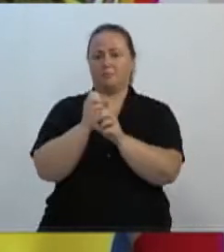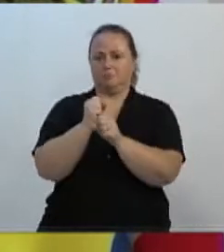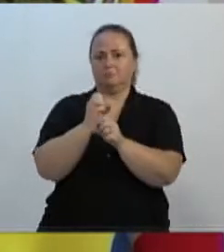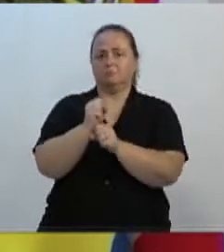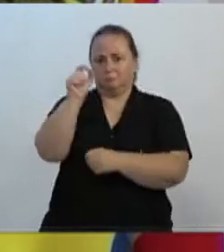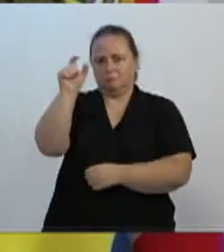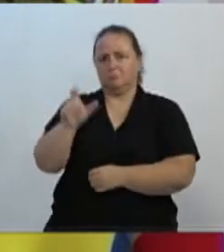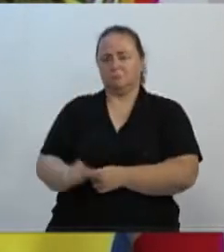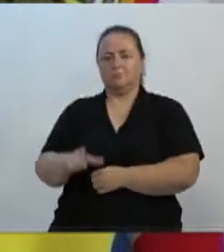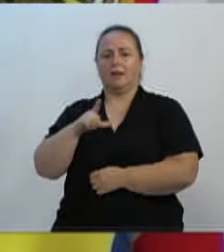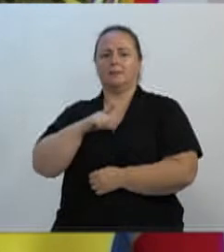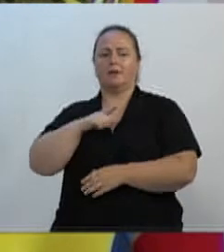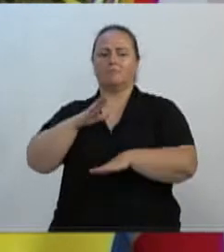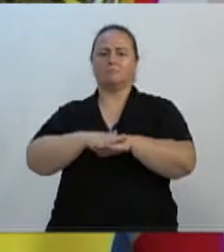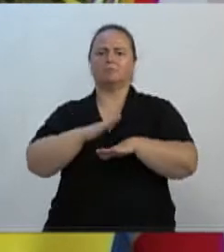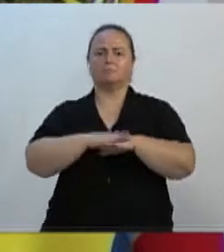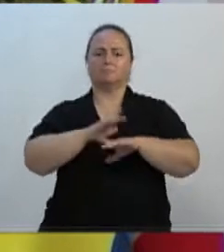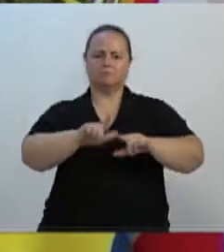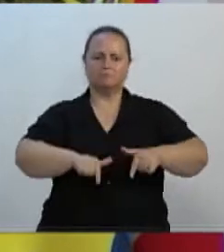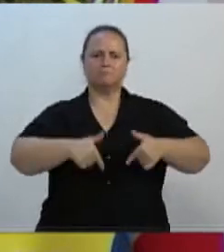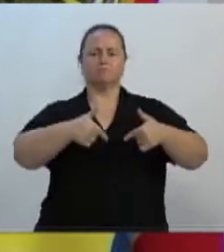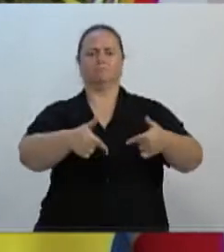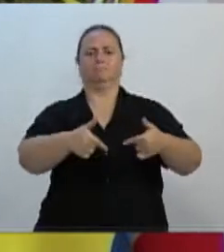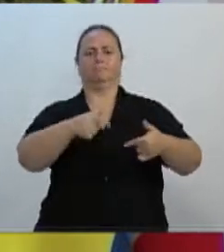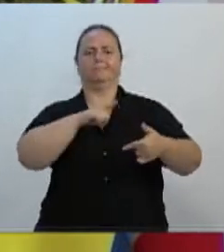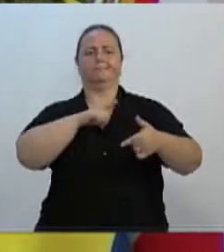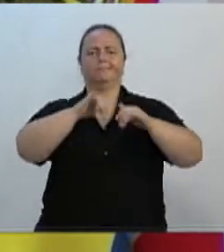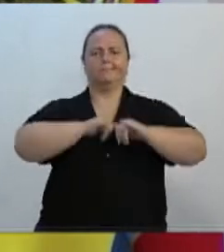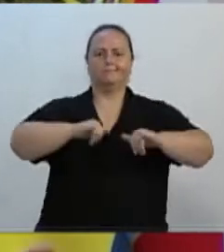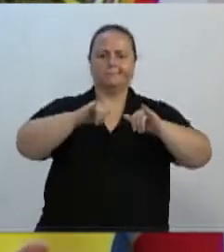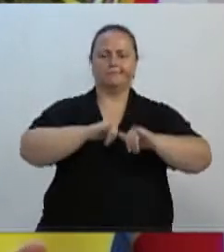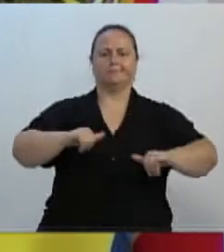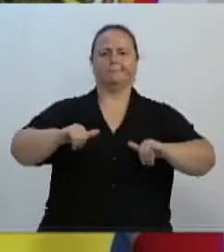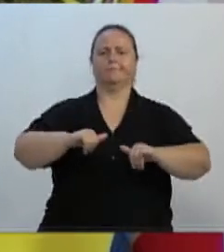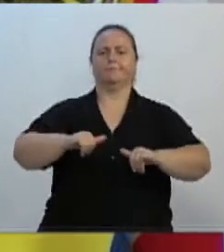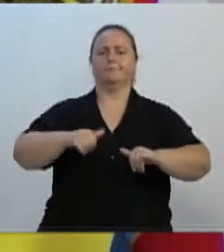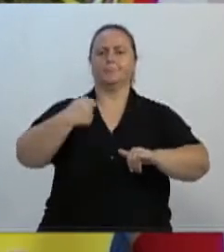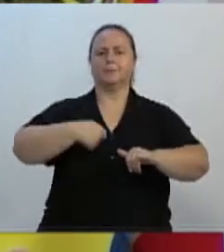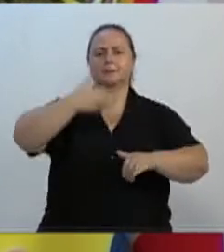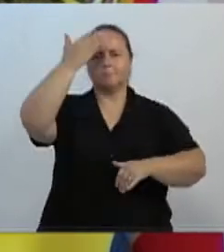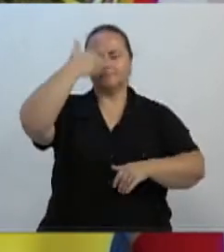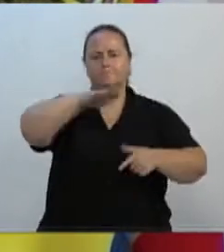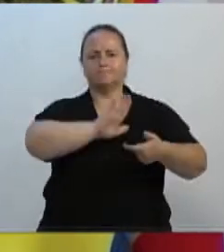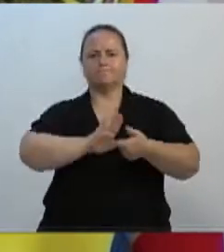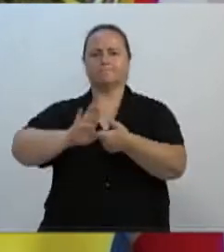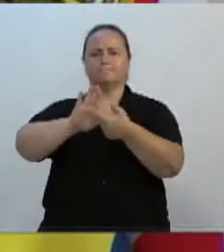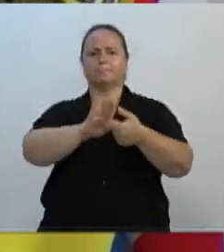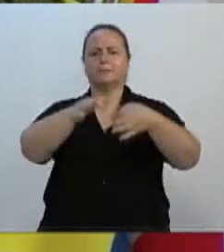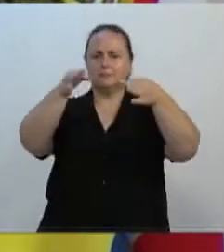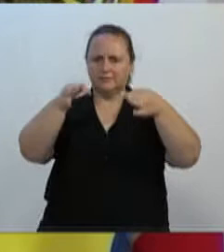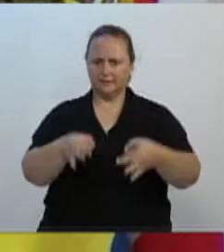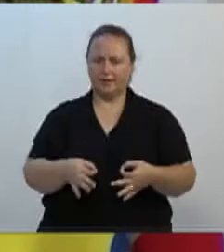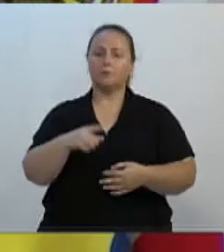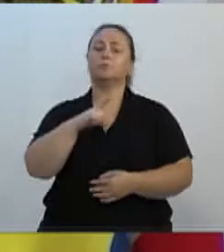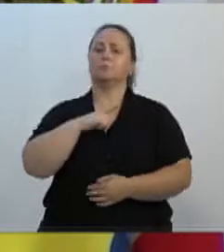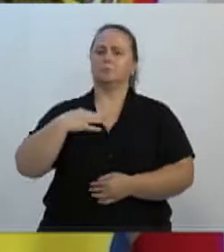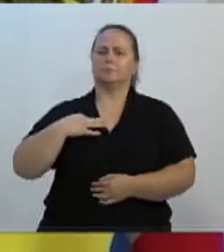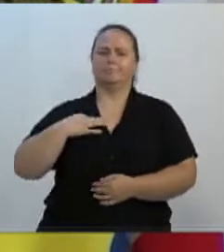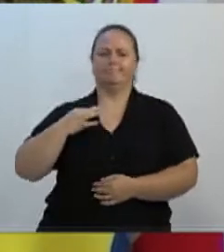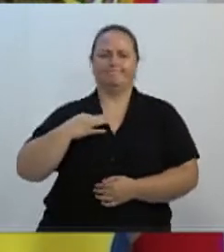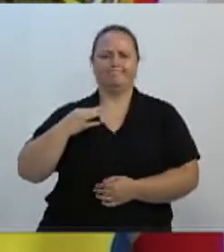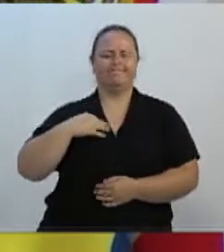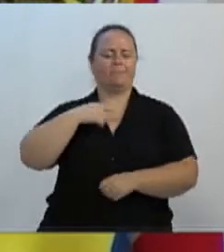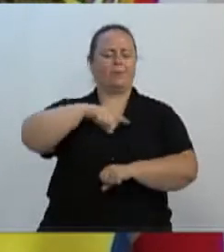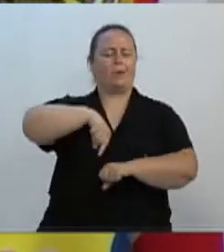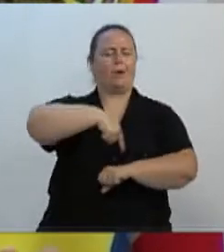várias ações sociais, dentre elas a campanha Declare Certo, que no mês de março vários voluntários contadores se dedicam a horas